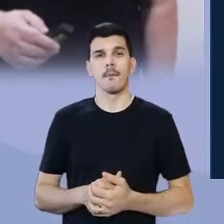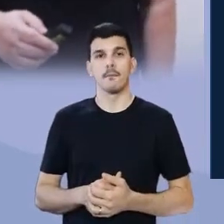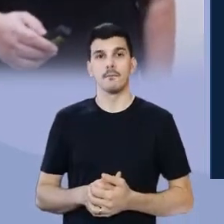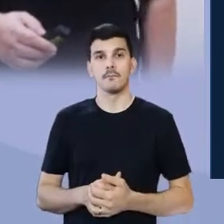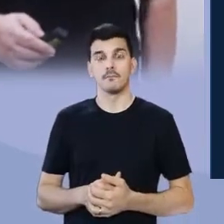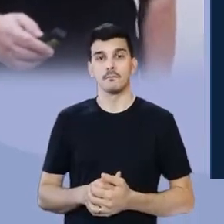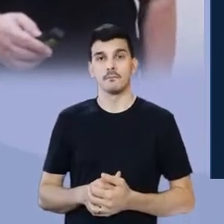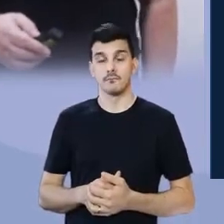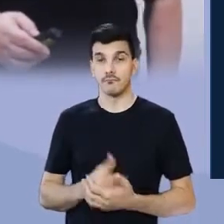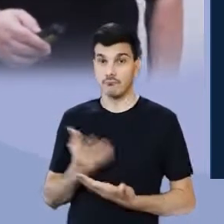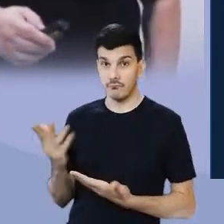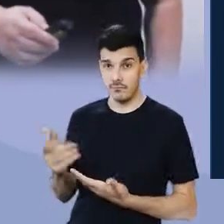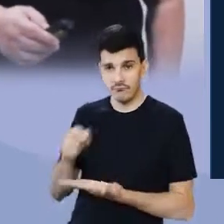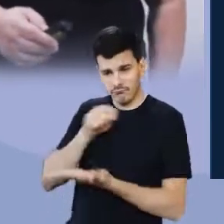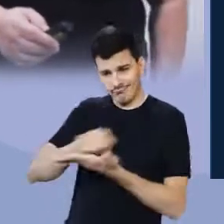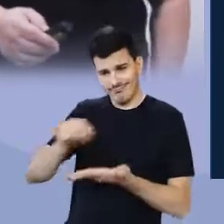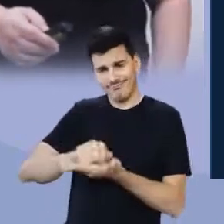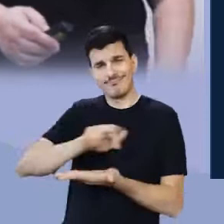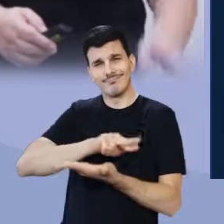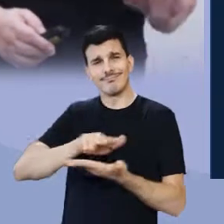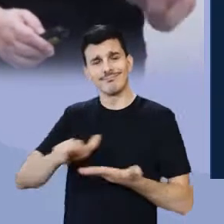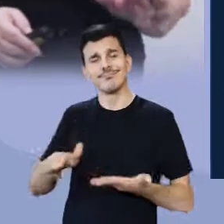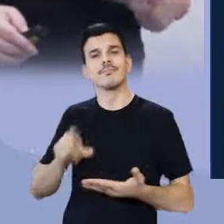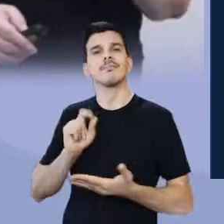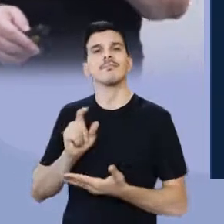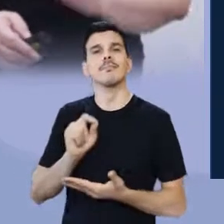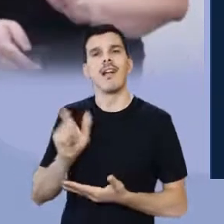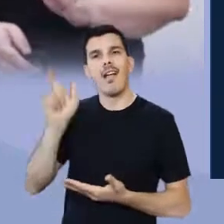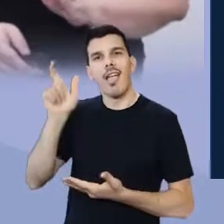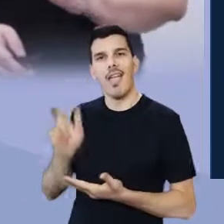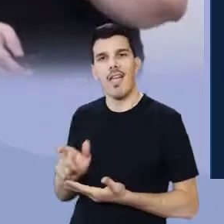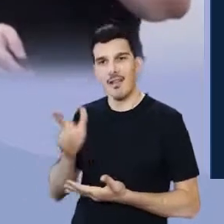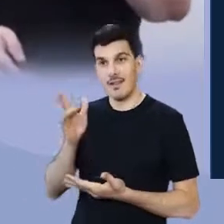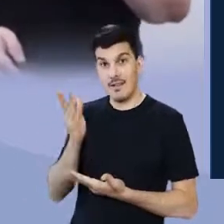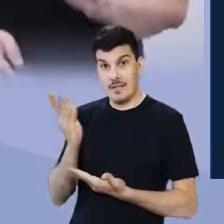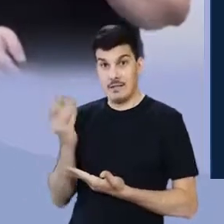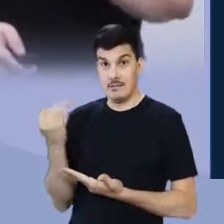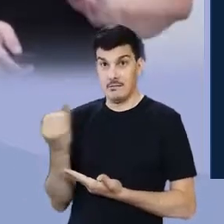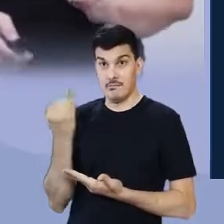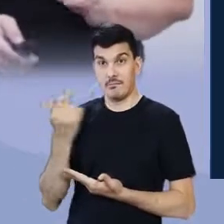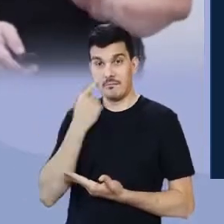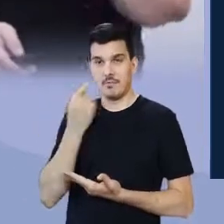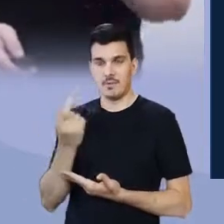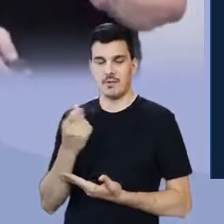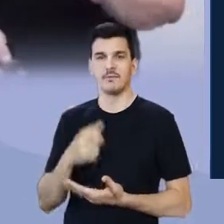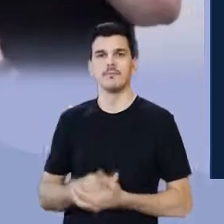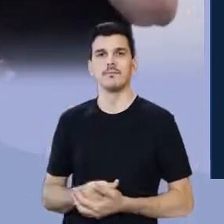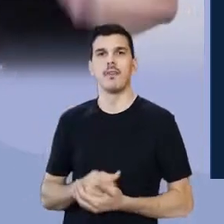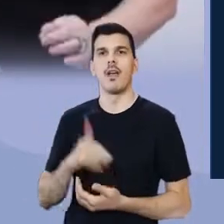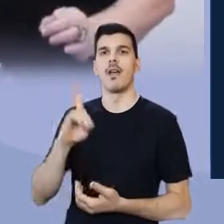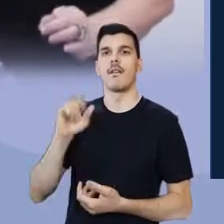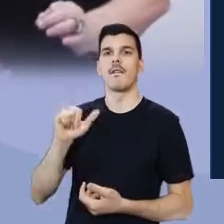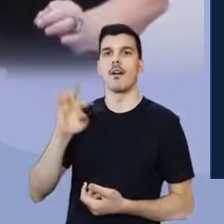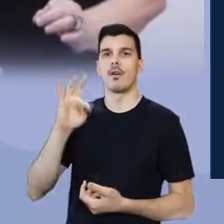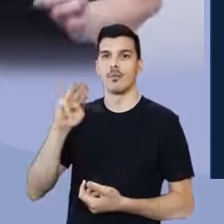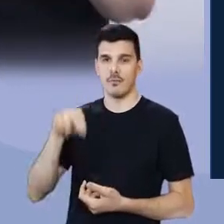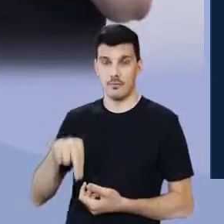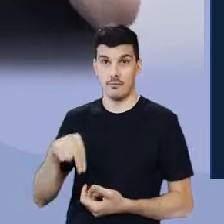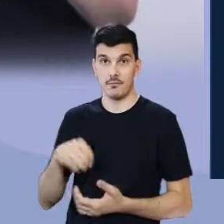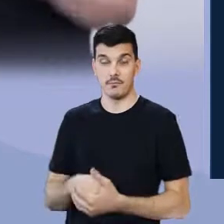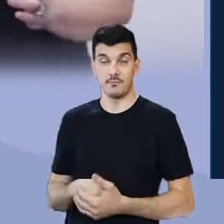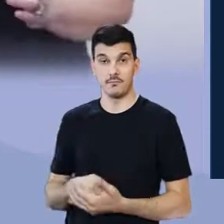escreveu muitos contos. Ele é uma figura muito interessante. Dalton Trevisão.